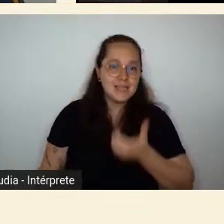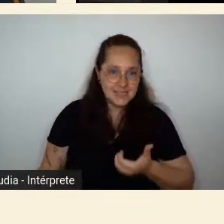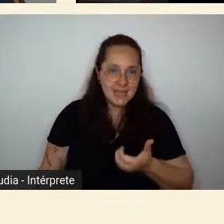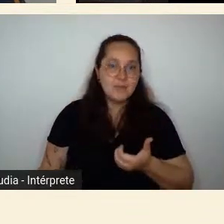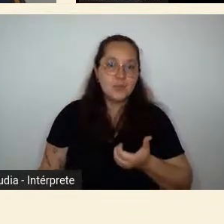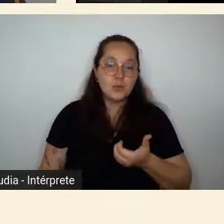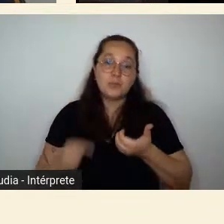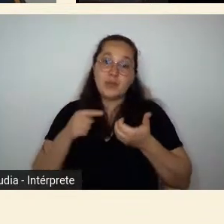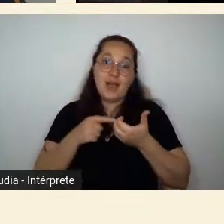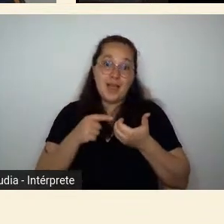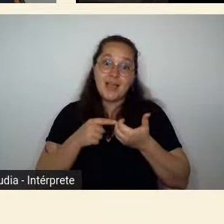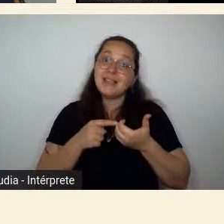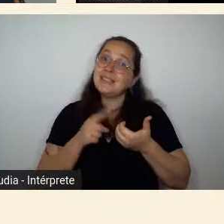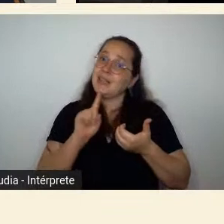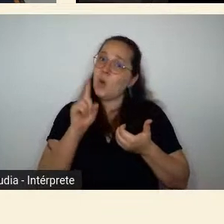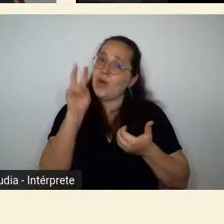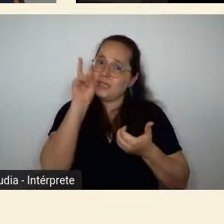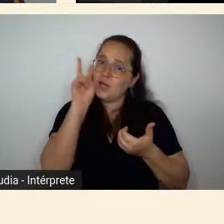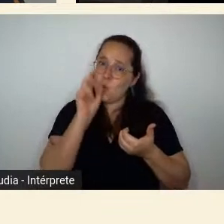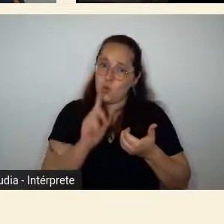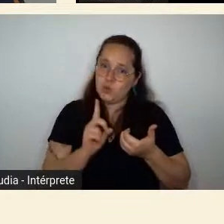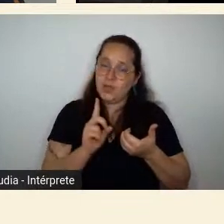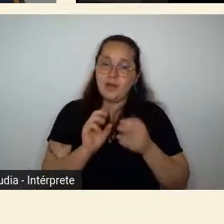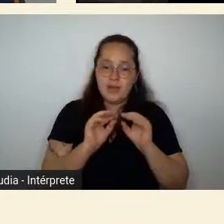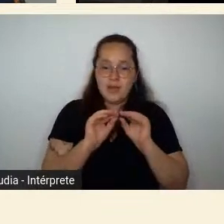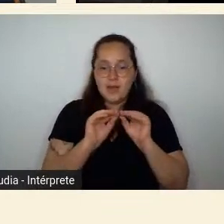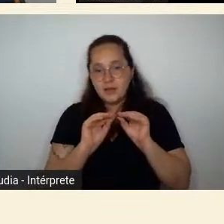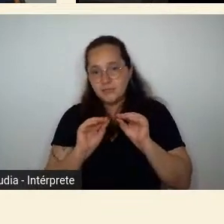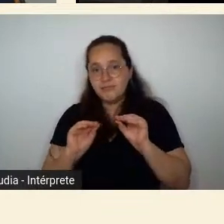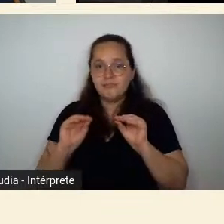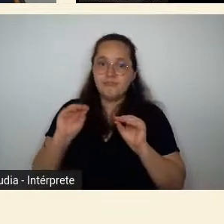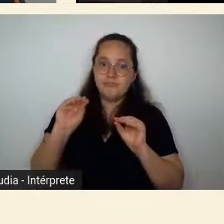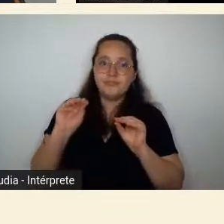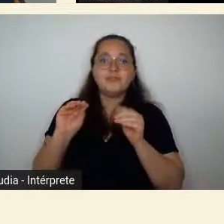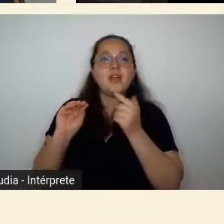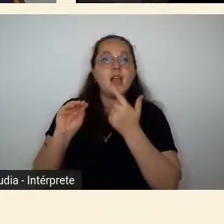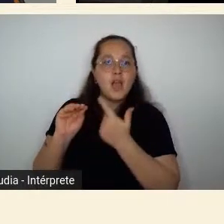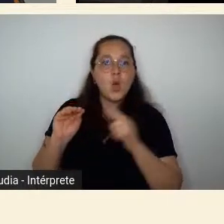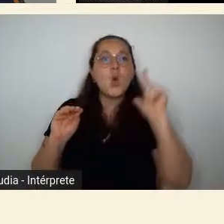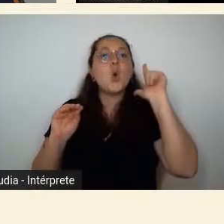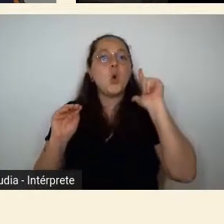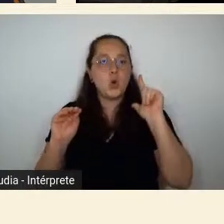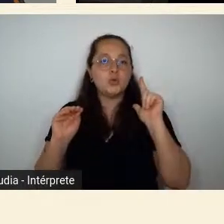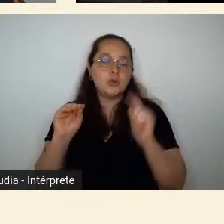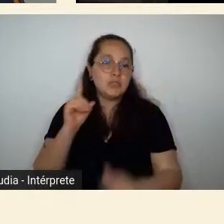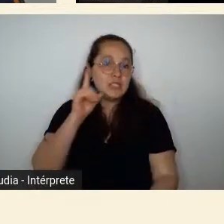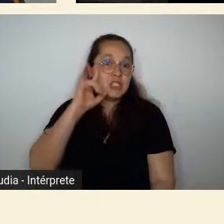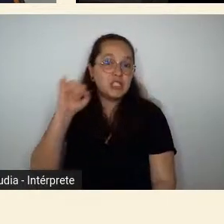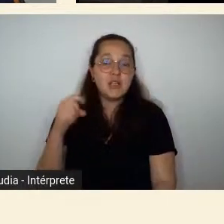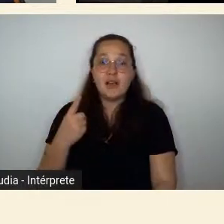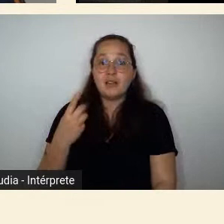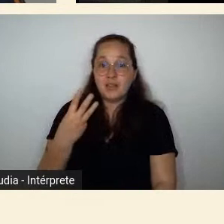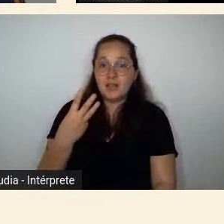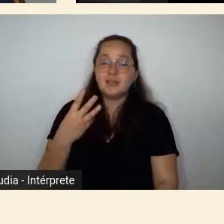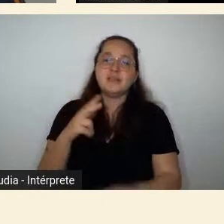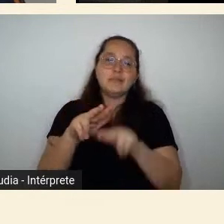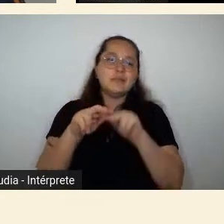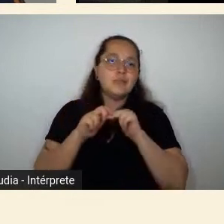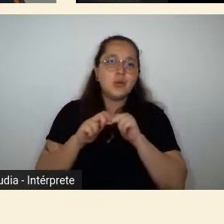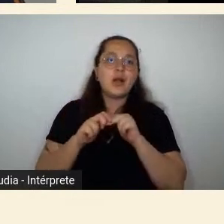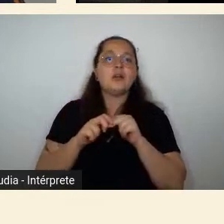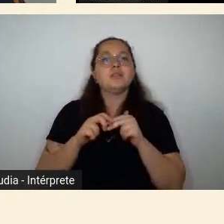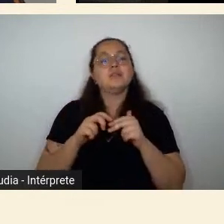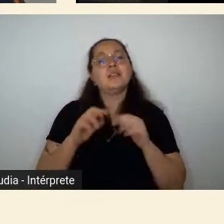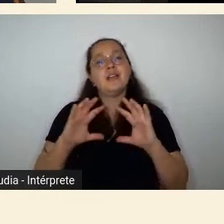gente vai realizar a nossa sessão no dia 13 por conta das